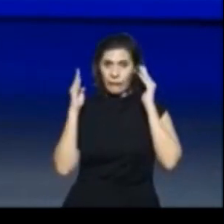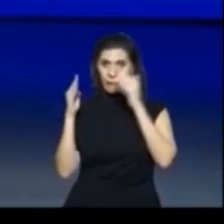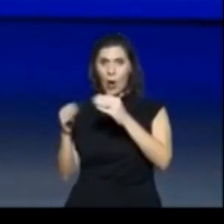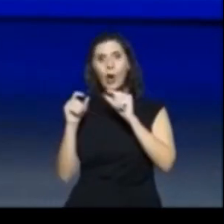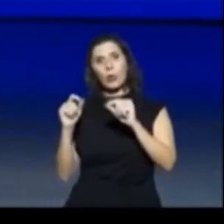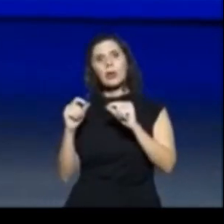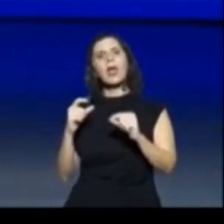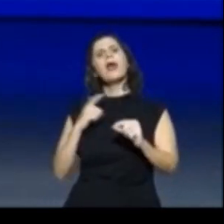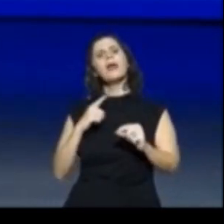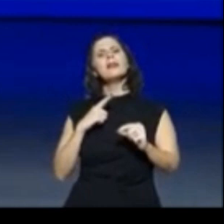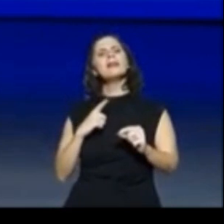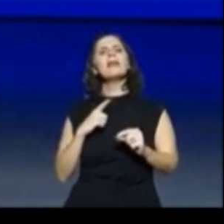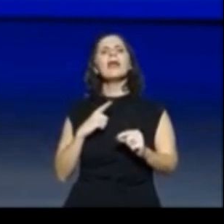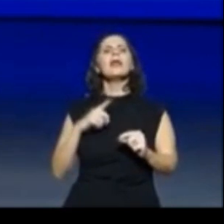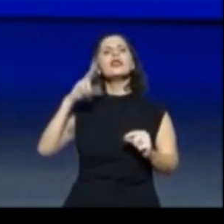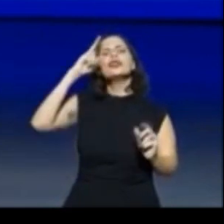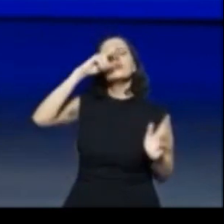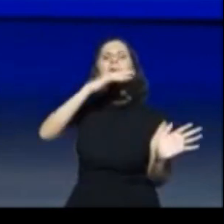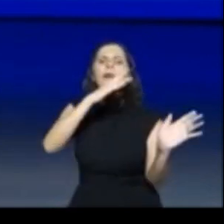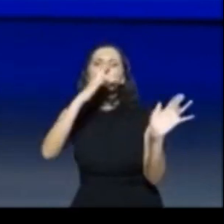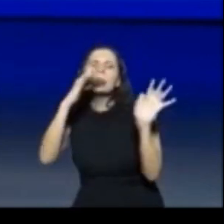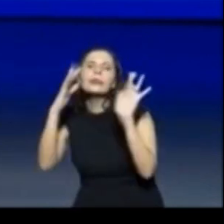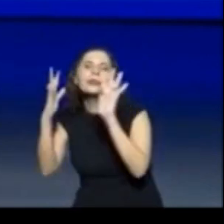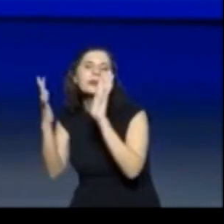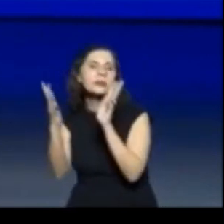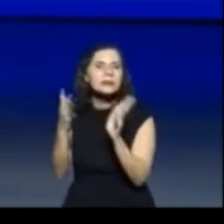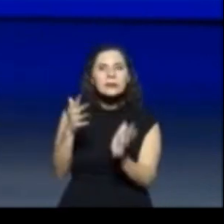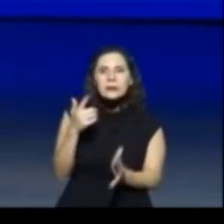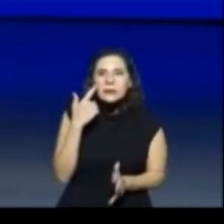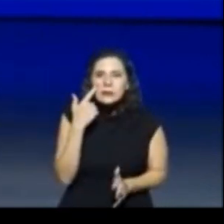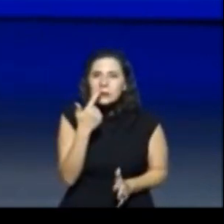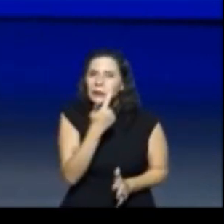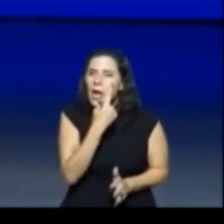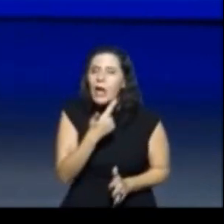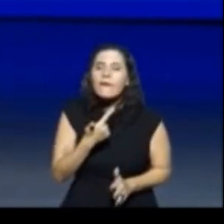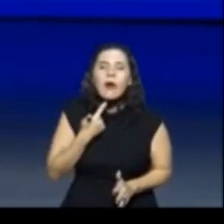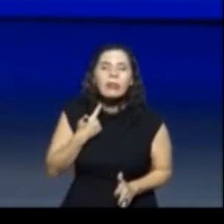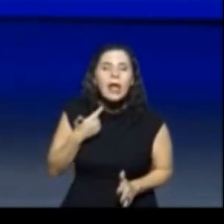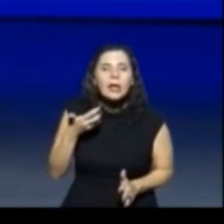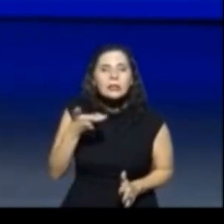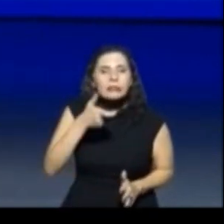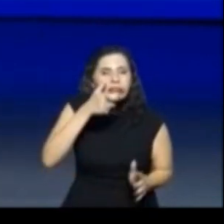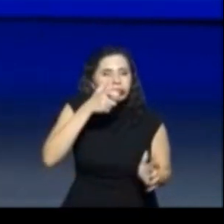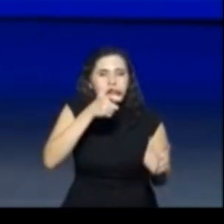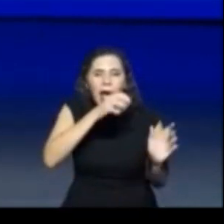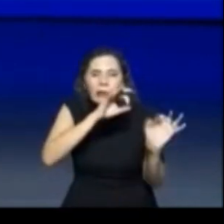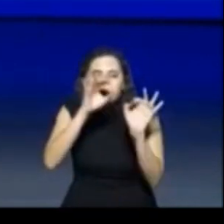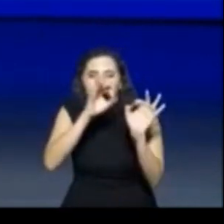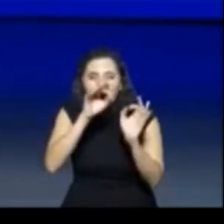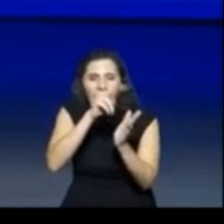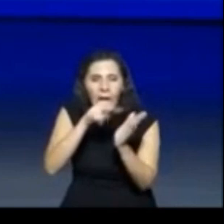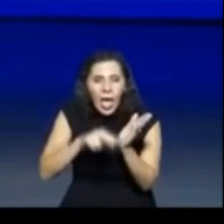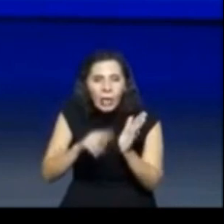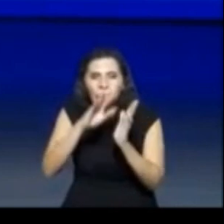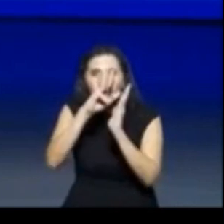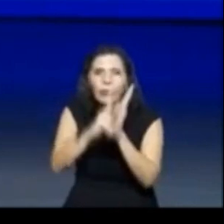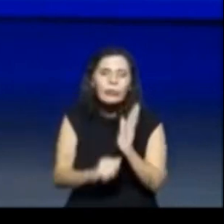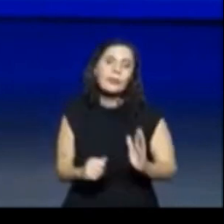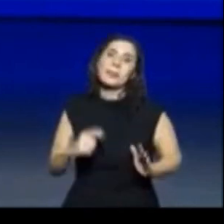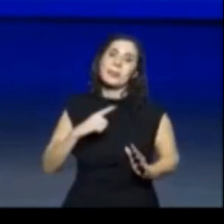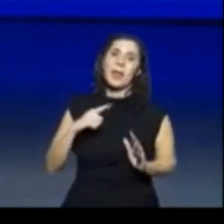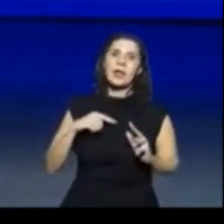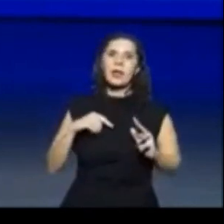suas tramas envolventes e personagens marcantes, características presentes no suspense, romance,